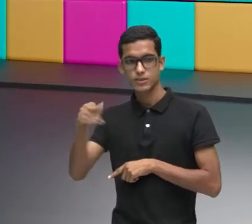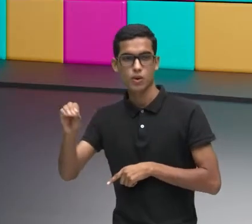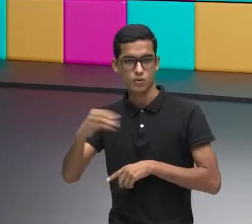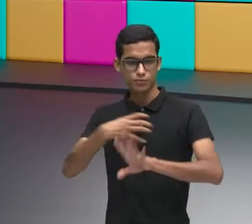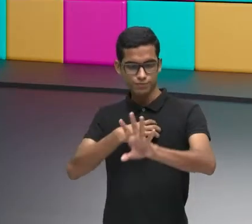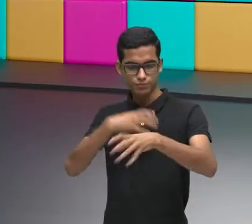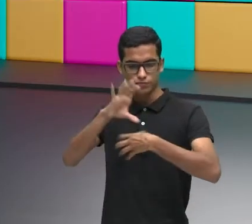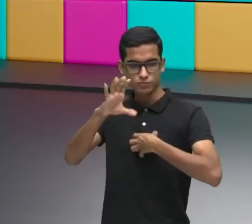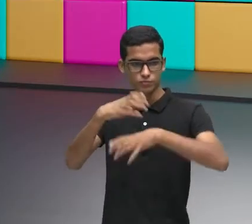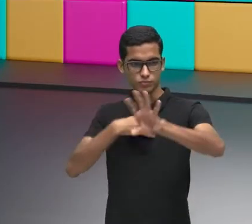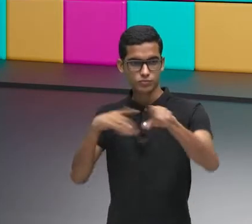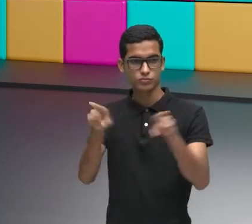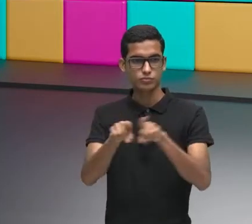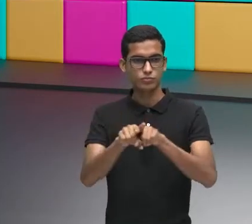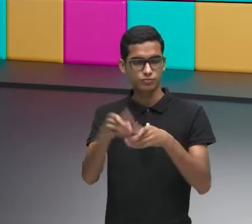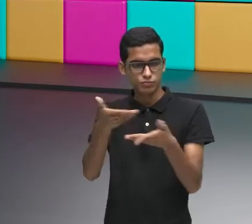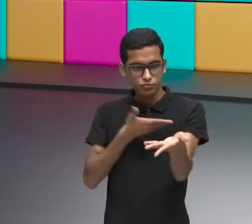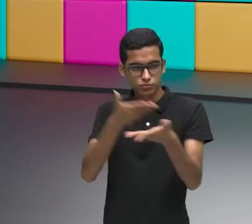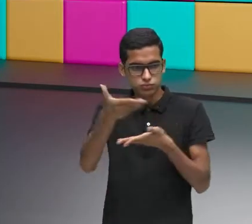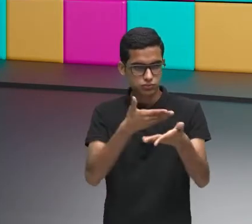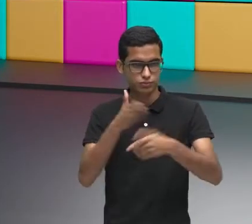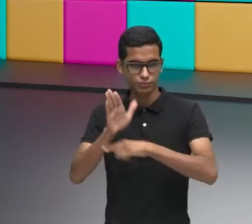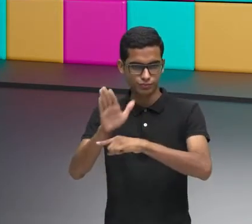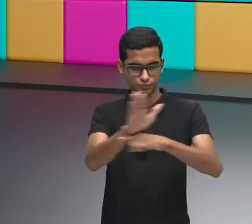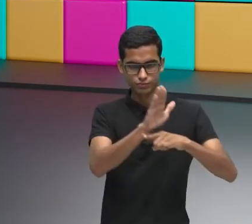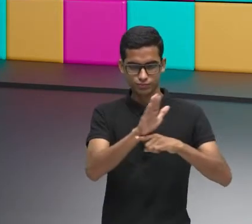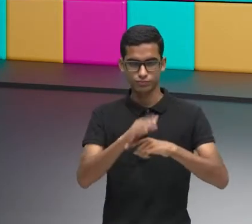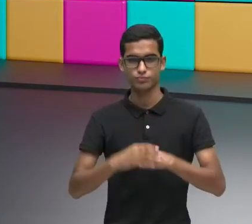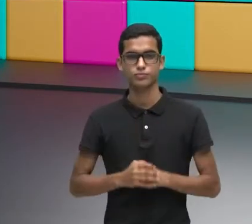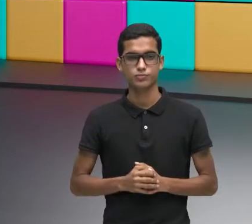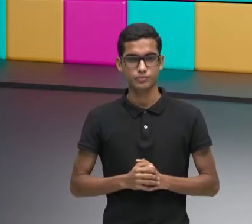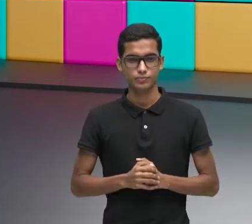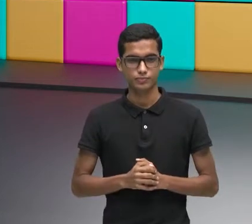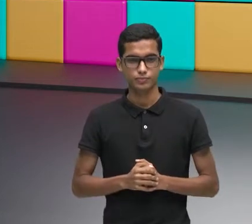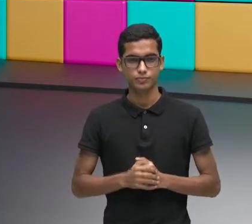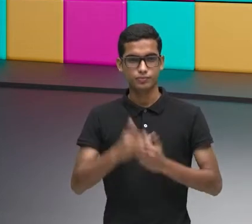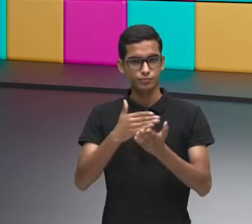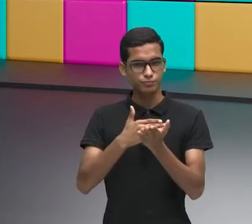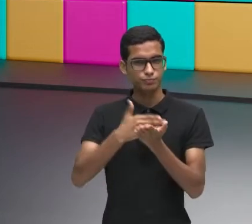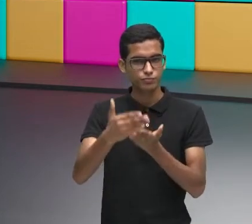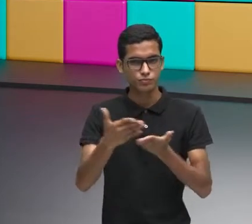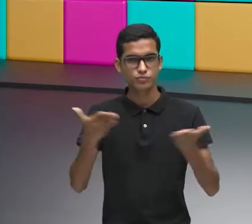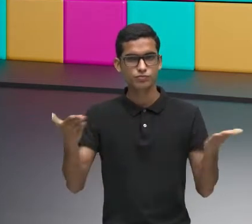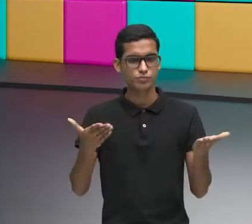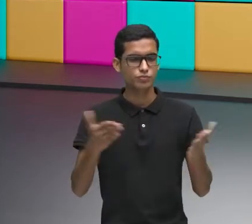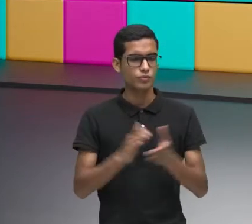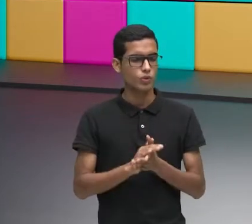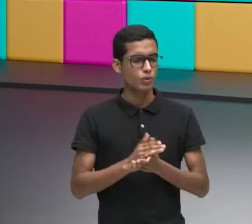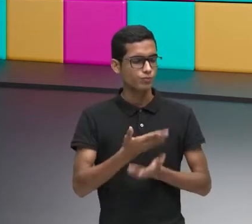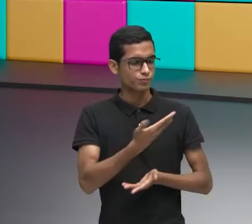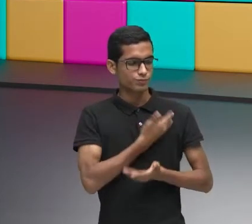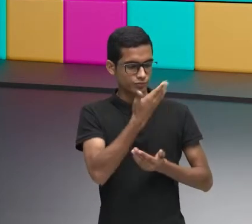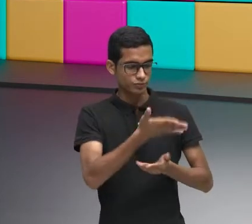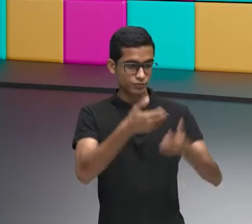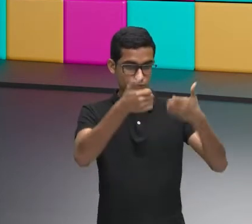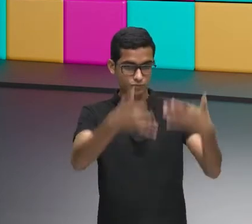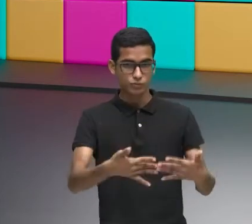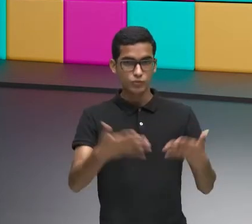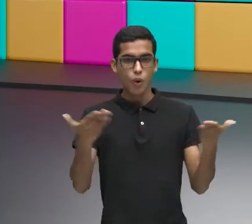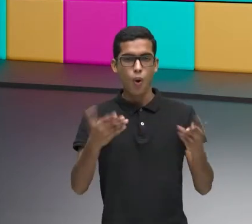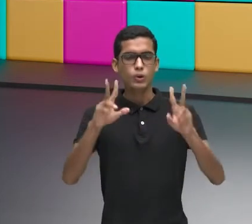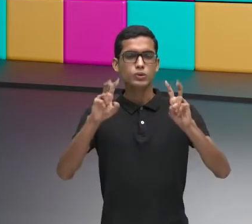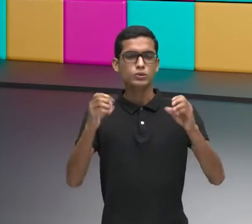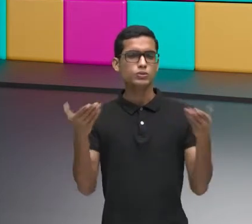tudo bem? Eu vou começar o programa, como a colega já falou, nós vamos falar hoje